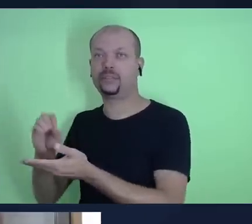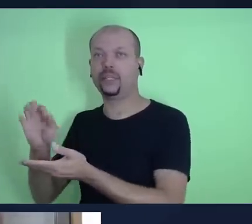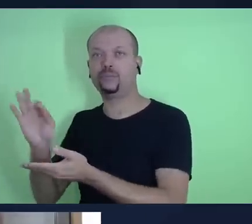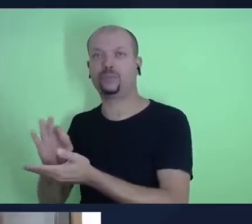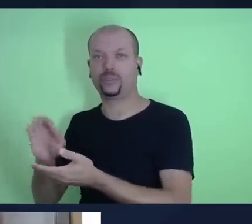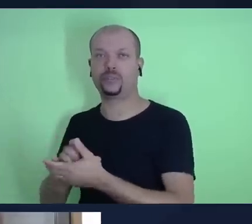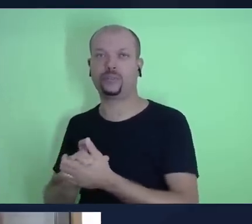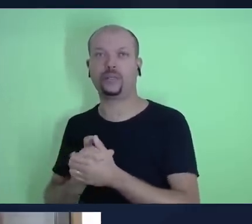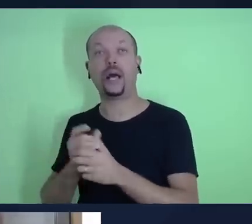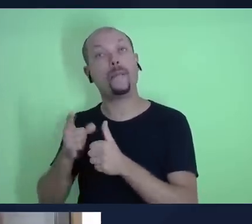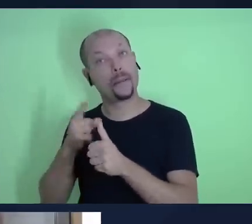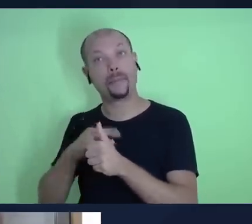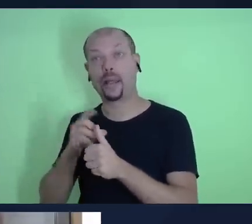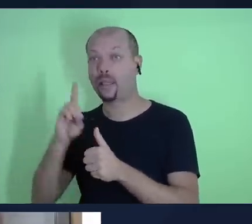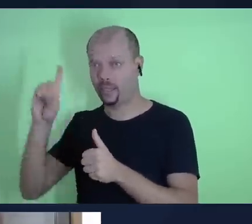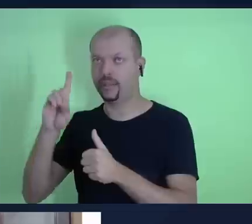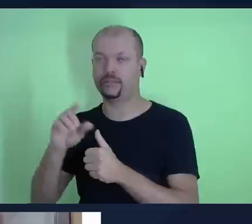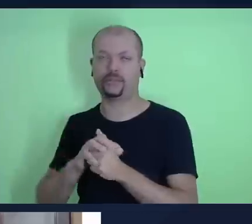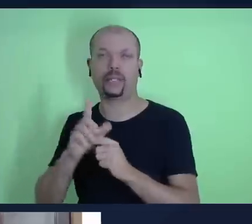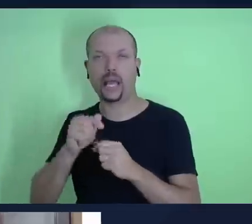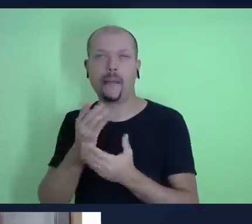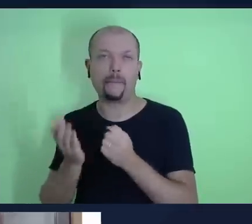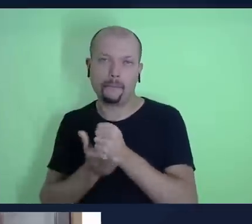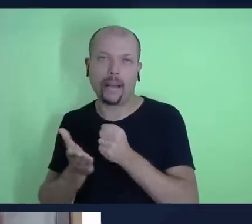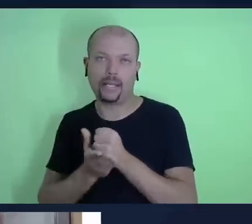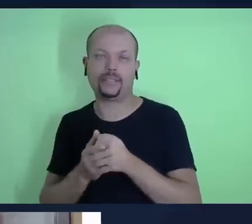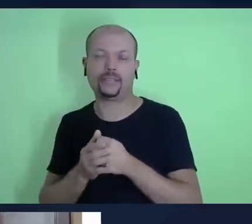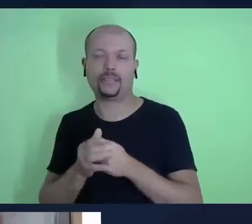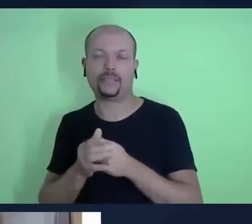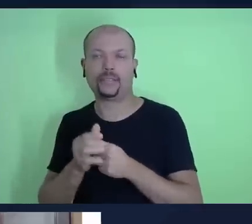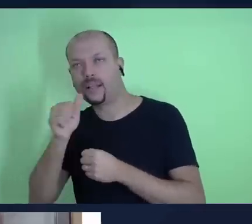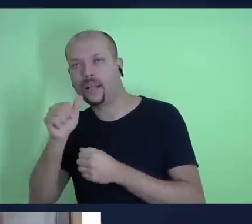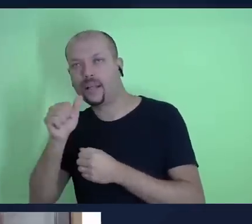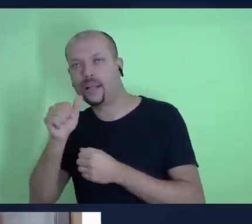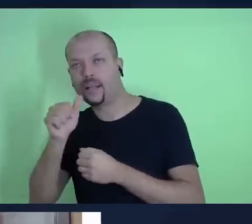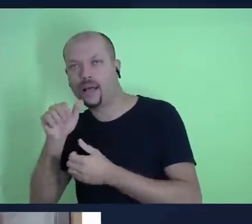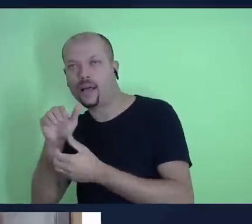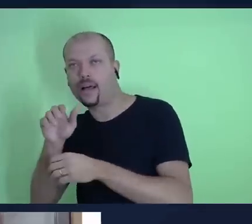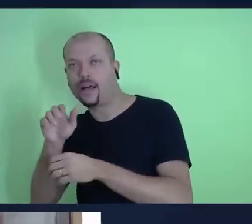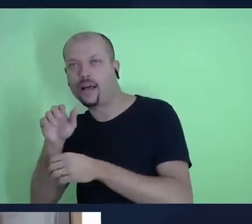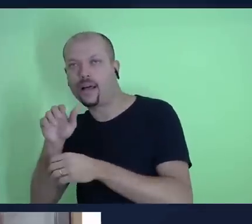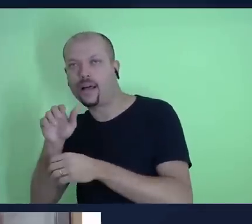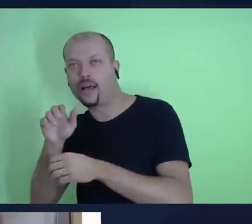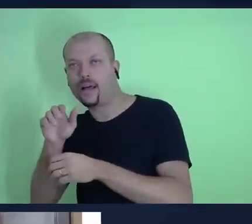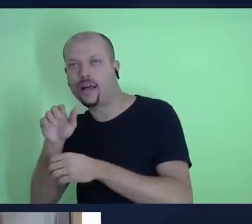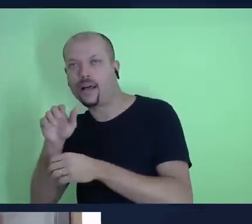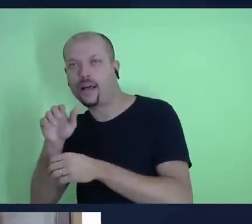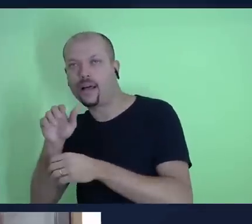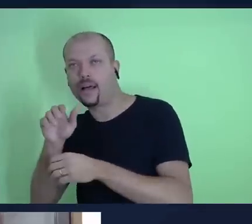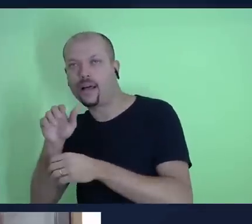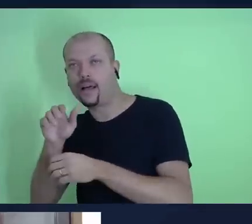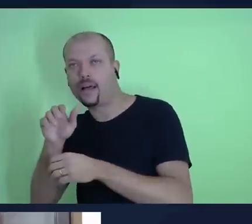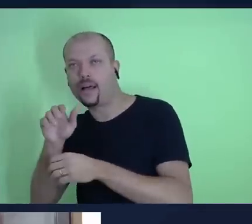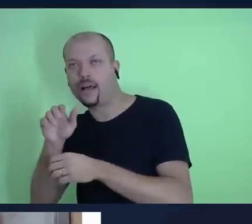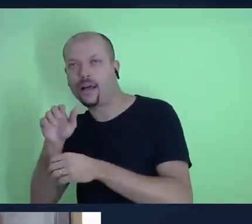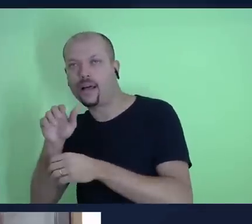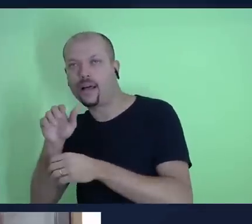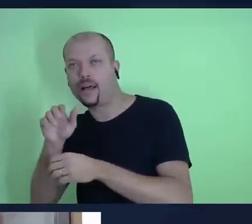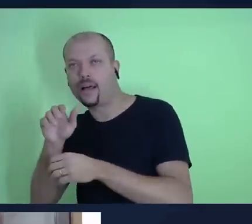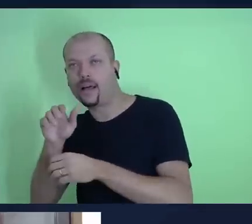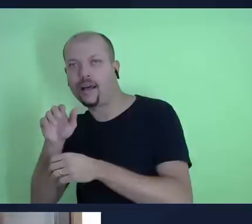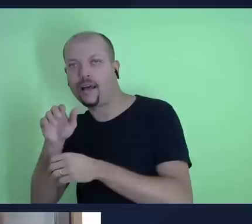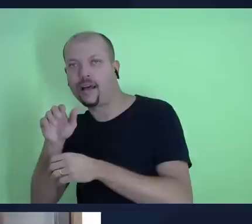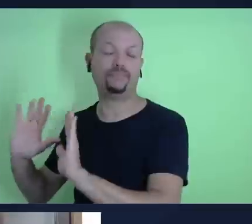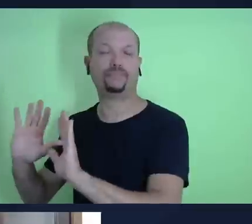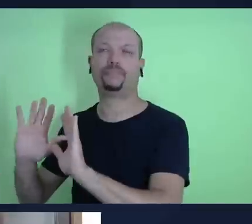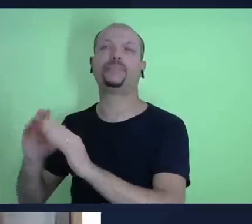Deus esse é um princípio muito claro na história da viúva de Sarepta né antes de qualquer coisa o que eu faço eu separo